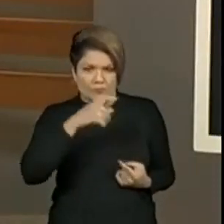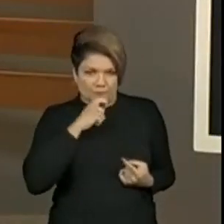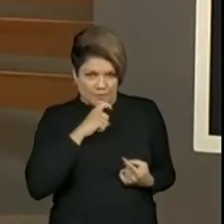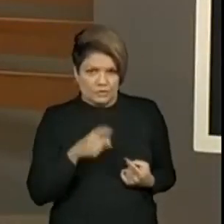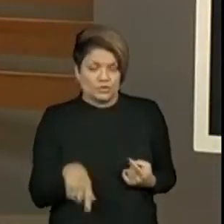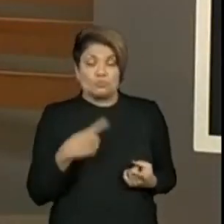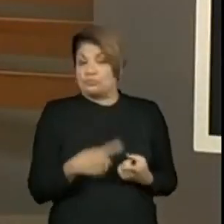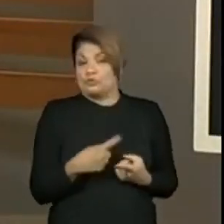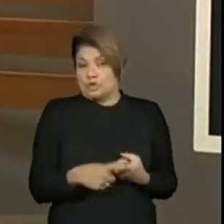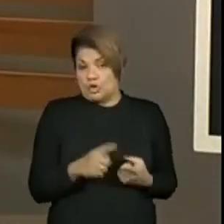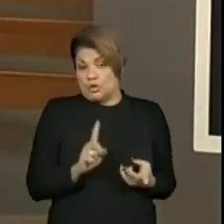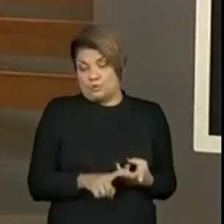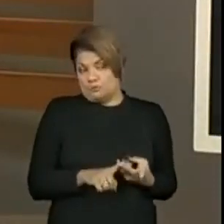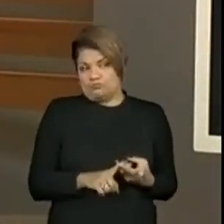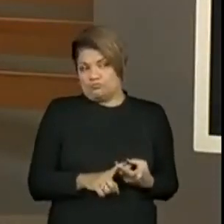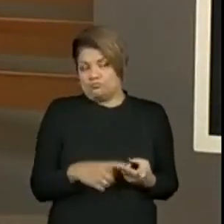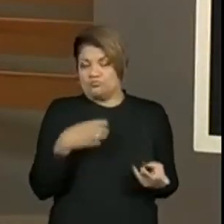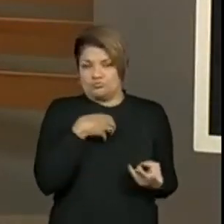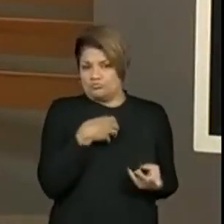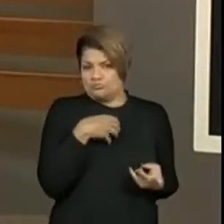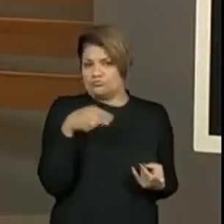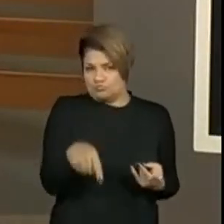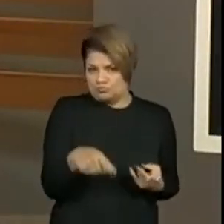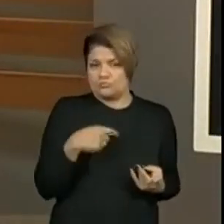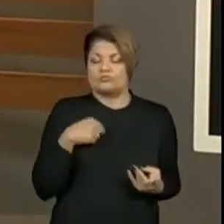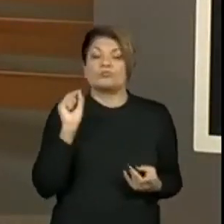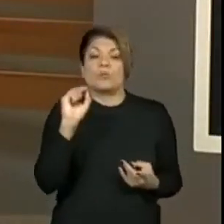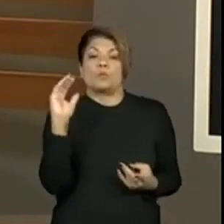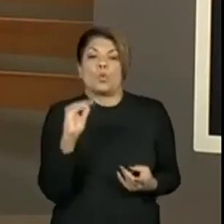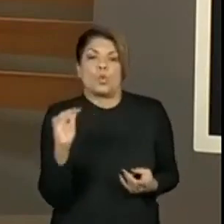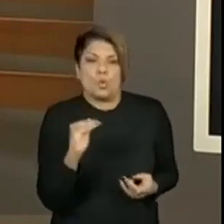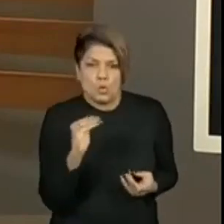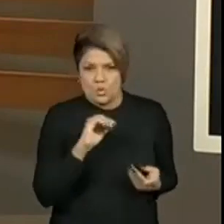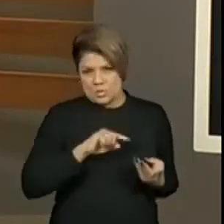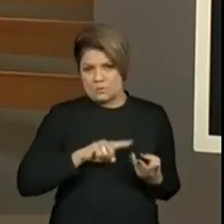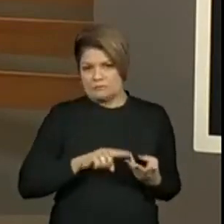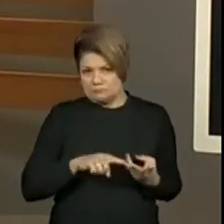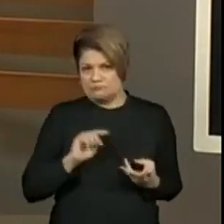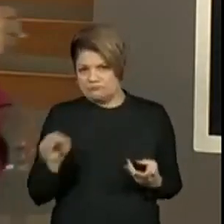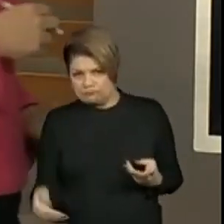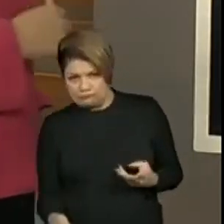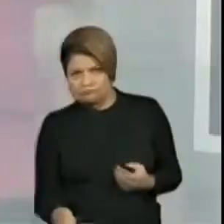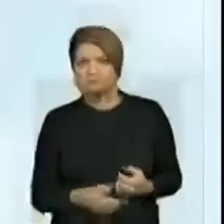Como era esse lago? O que habitava esse lago? Vamos continuar.